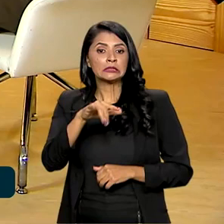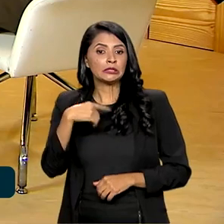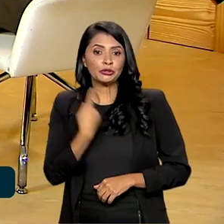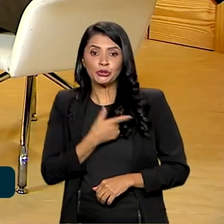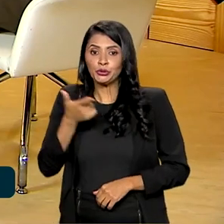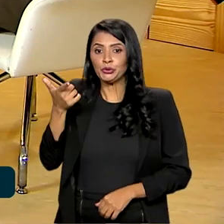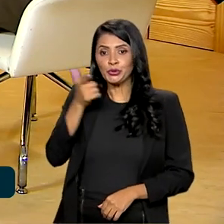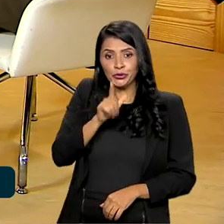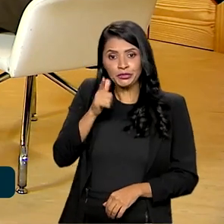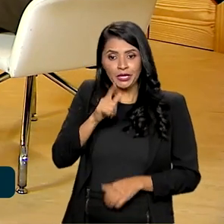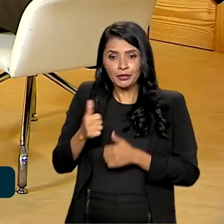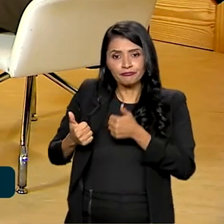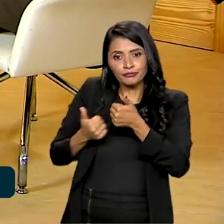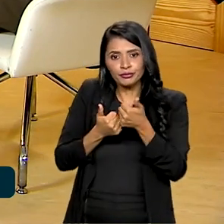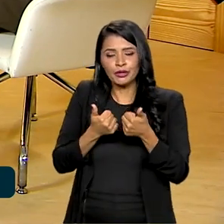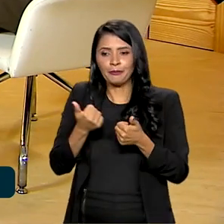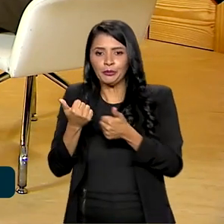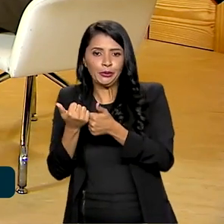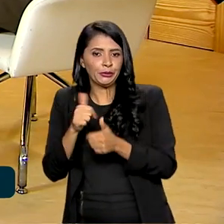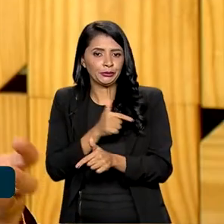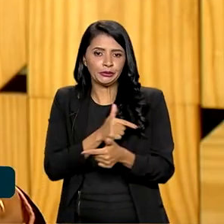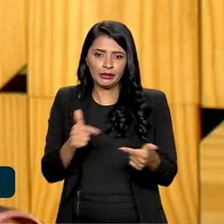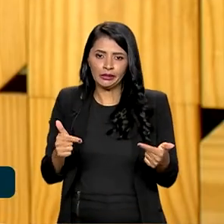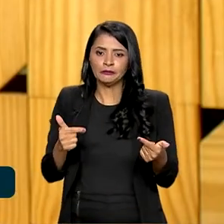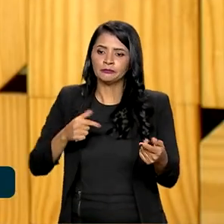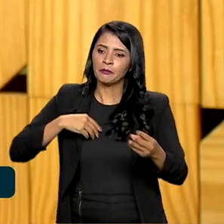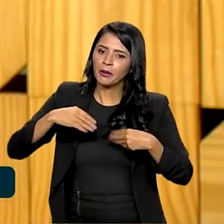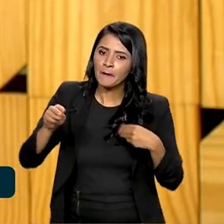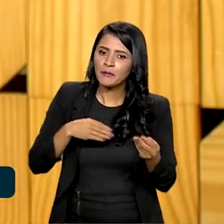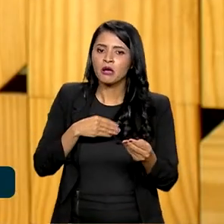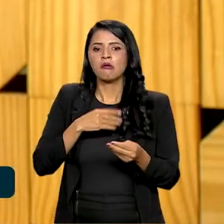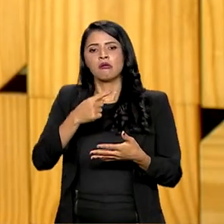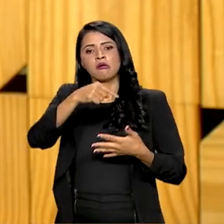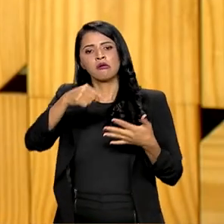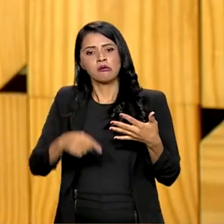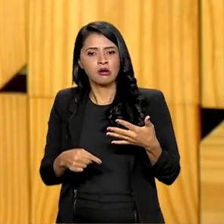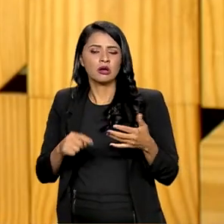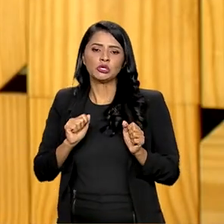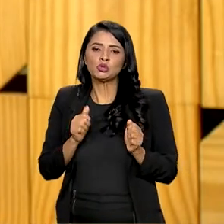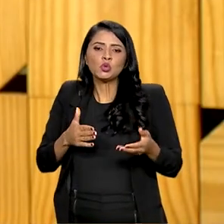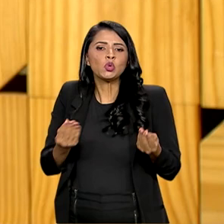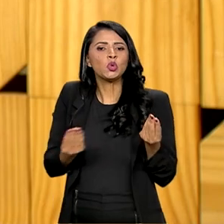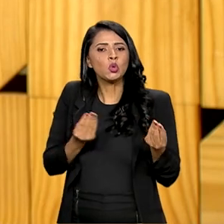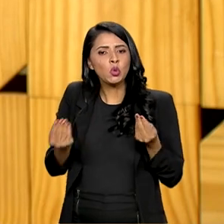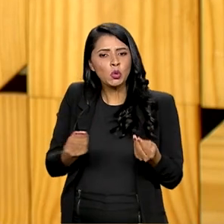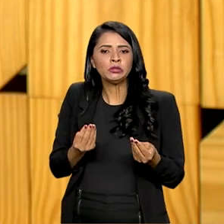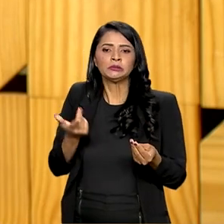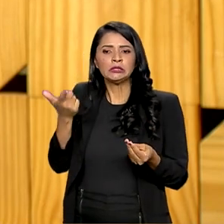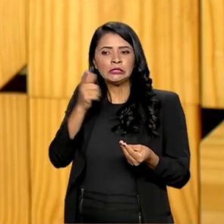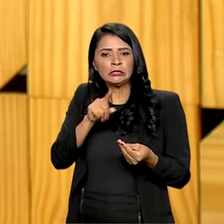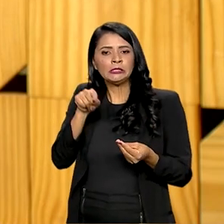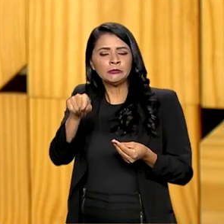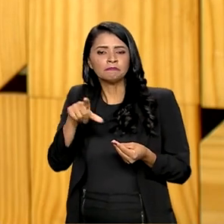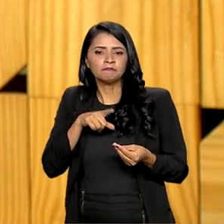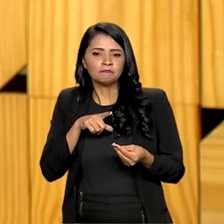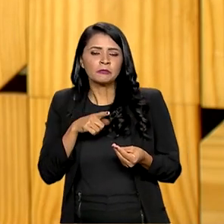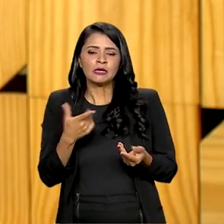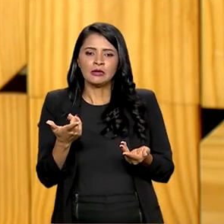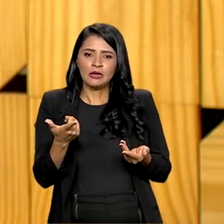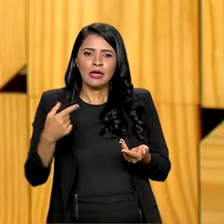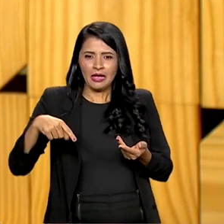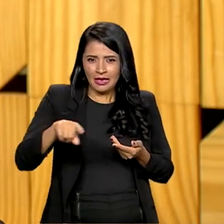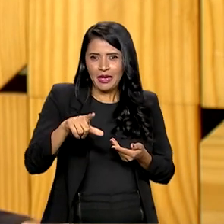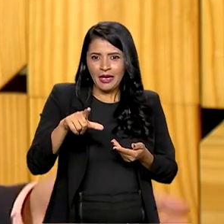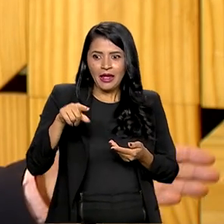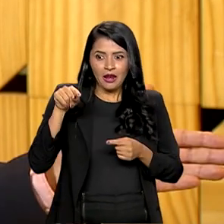construir redes de apoio, articular um conjunto de ações que cheguem não só para